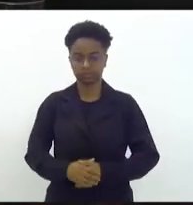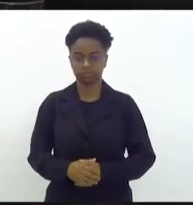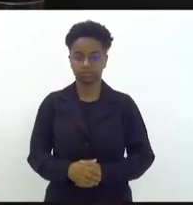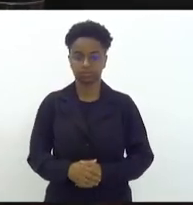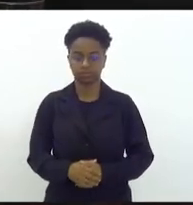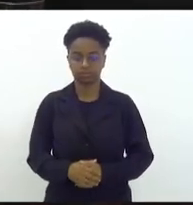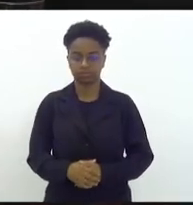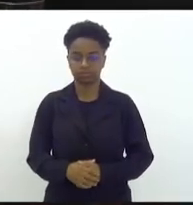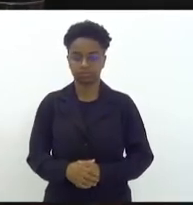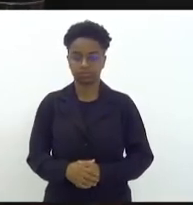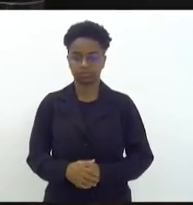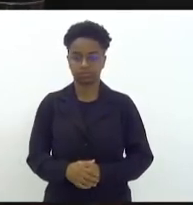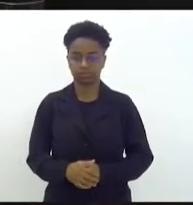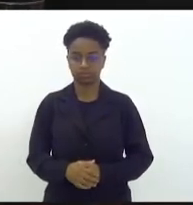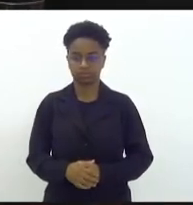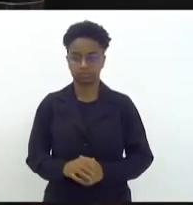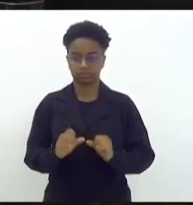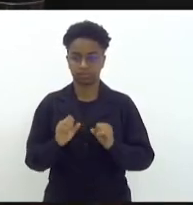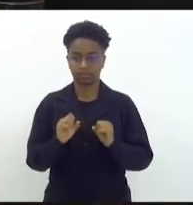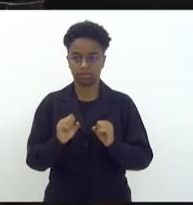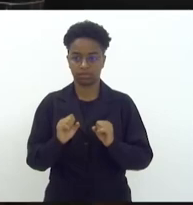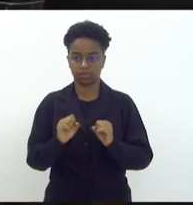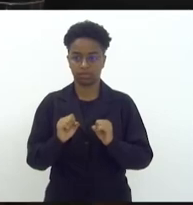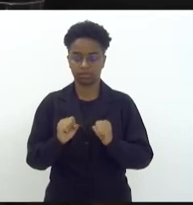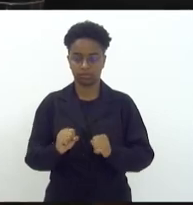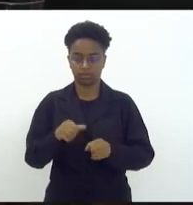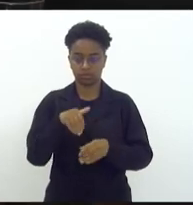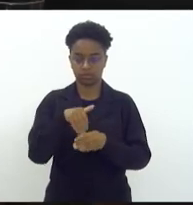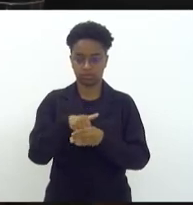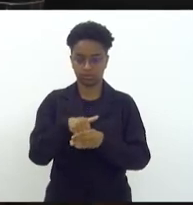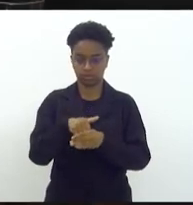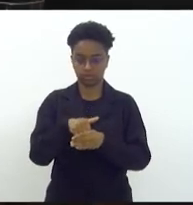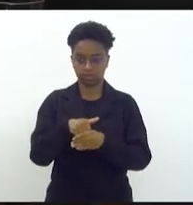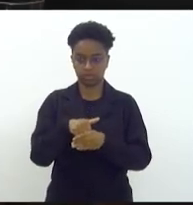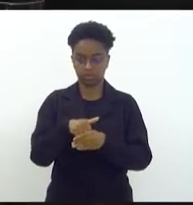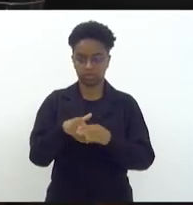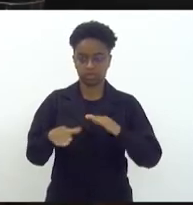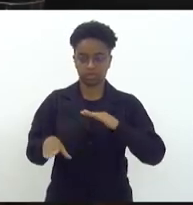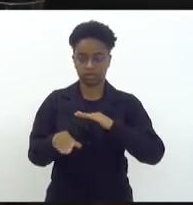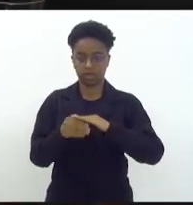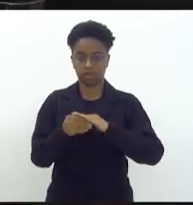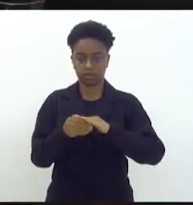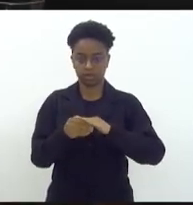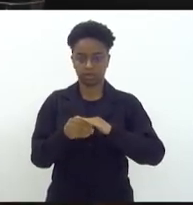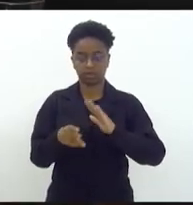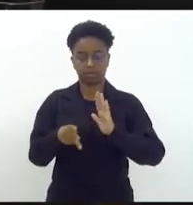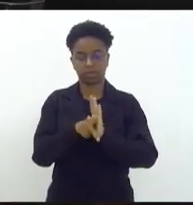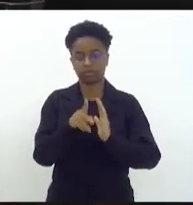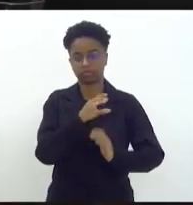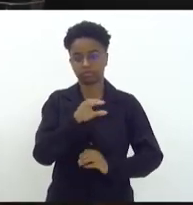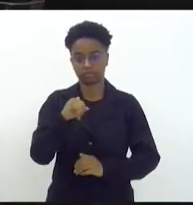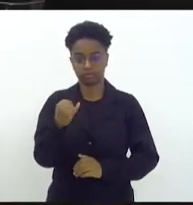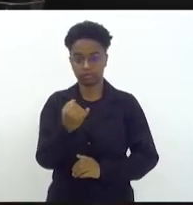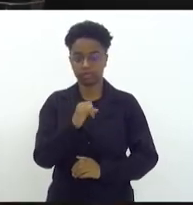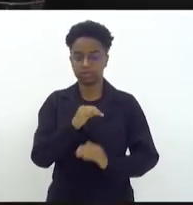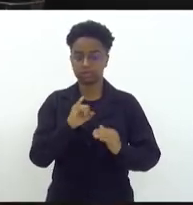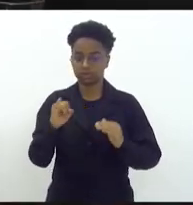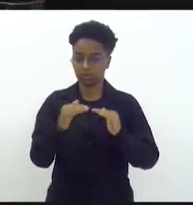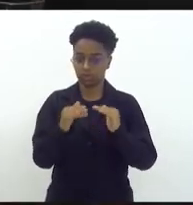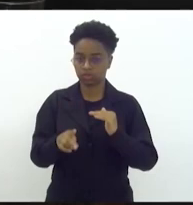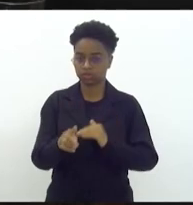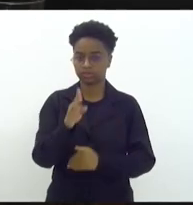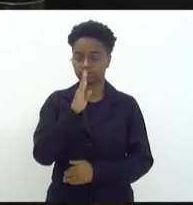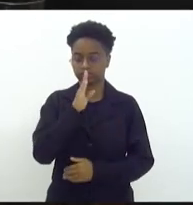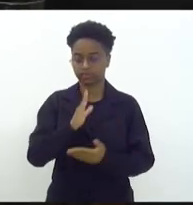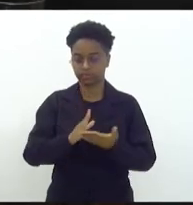em votação, as emendas da comissão de constituição e justiça. Senhores que aprovam e permaneçam como estão.